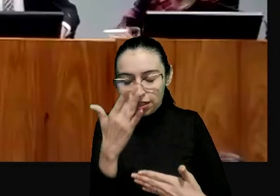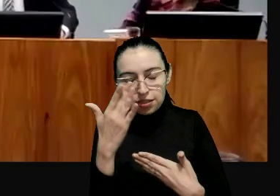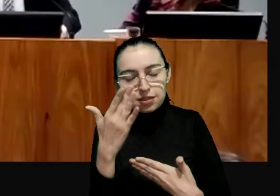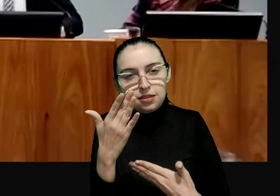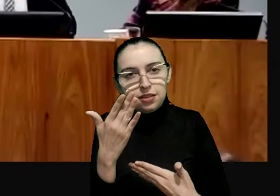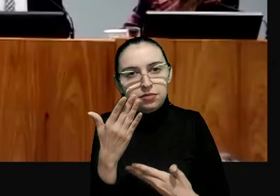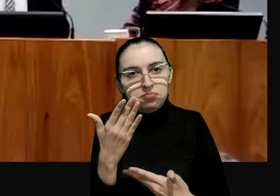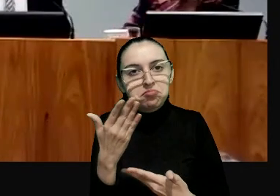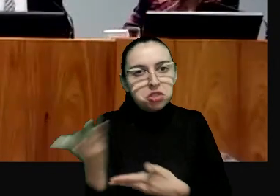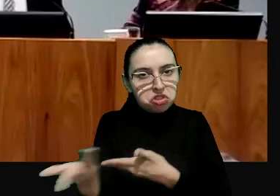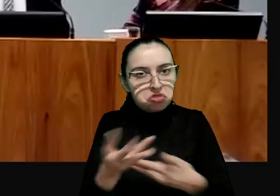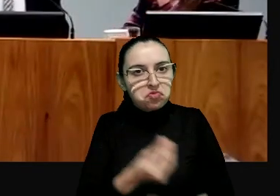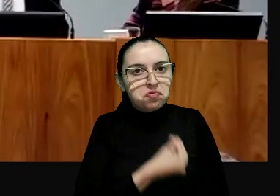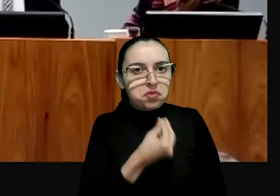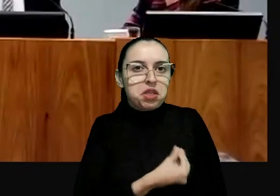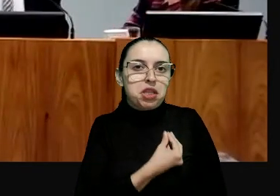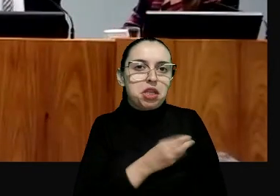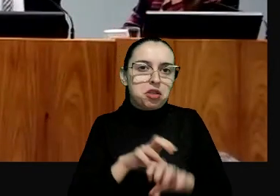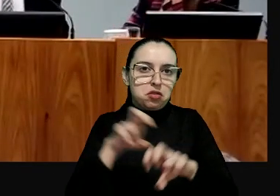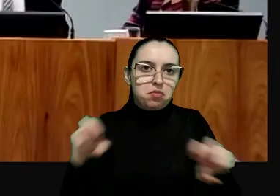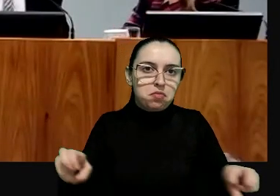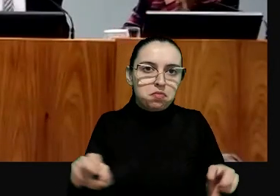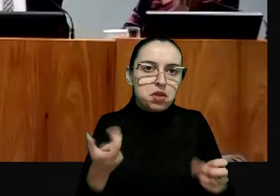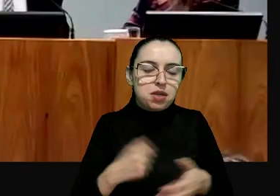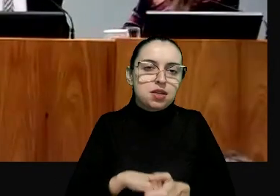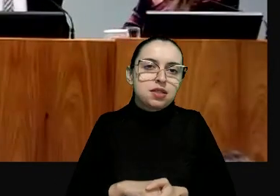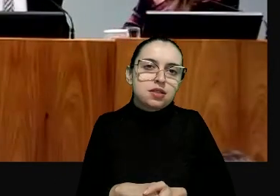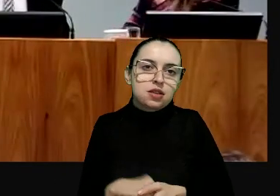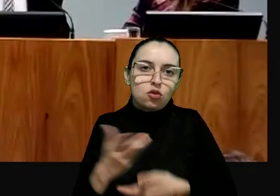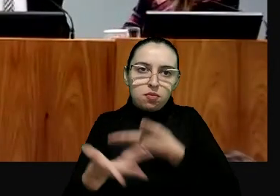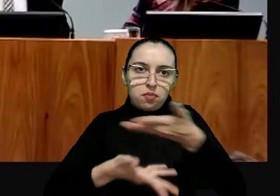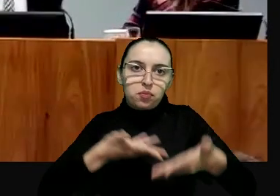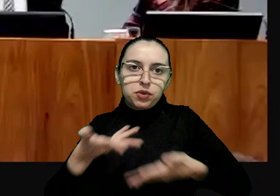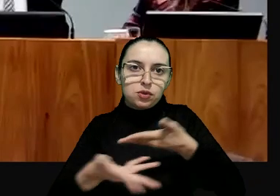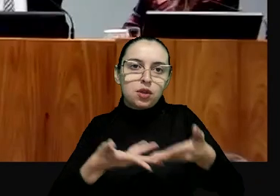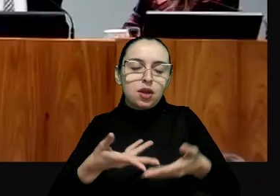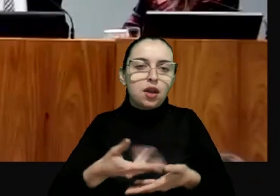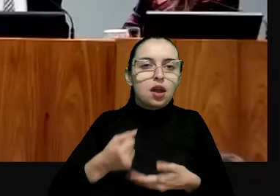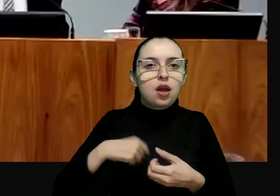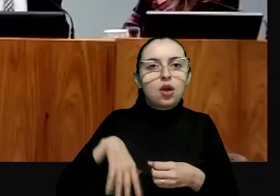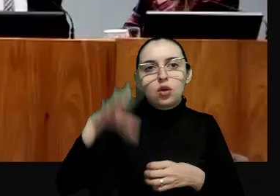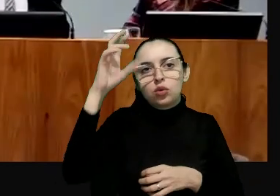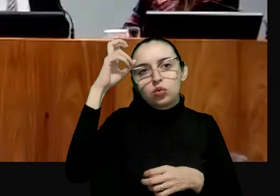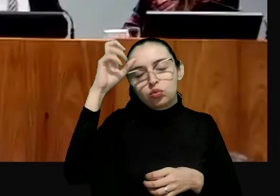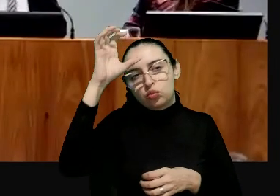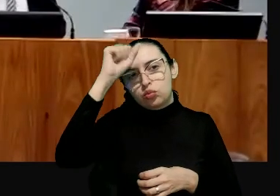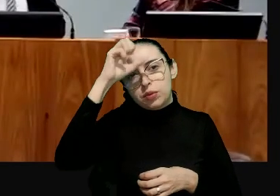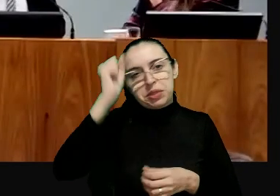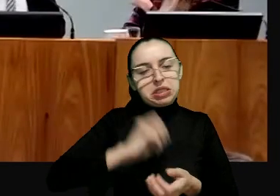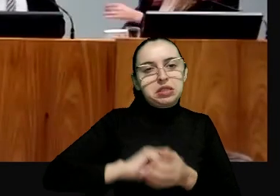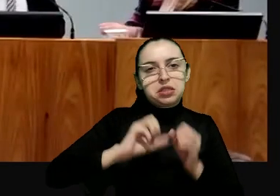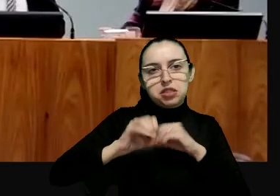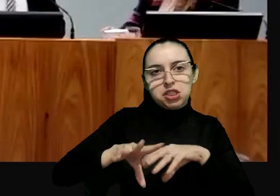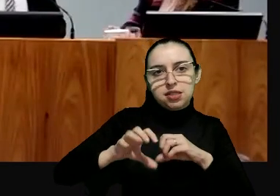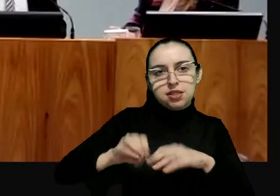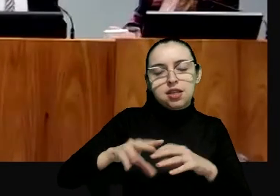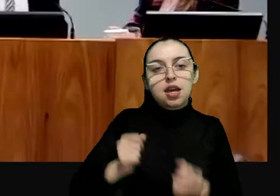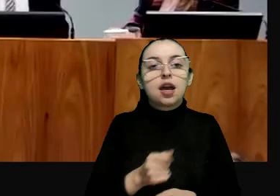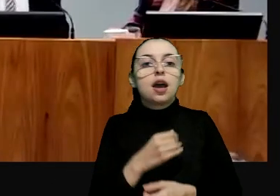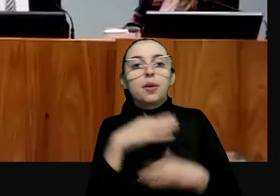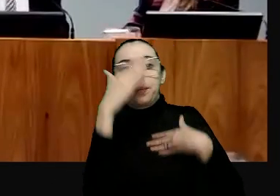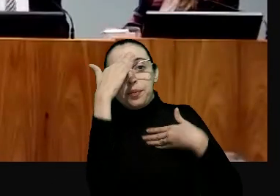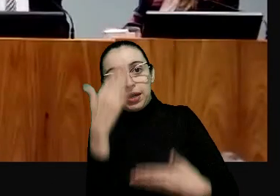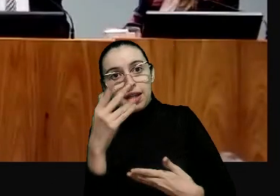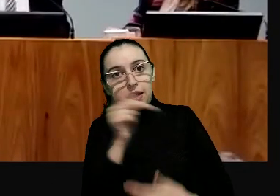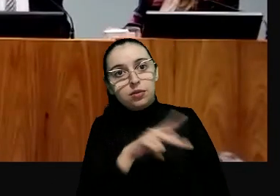agradecê-lo pela gentileza de estar aqui conosco, compartilhar o conhecimento. Quero agradecer, por exemplo, a professora